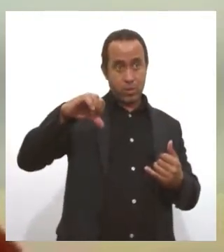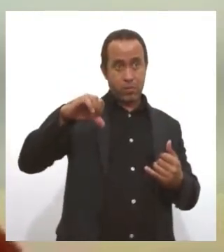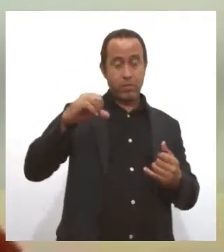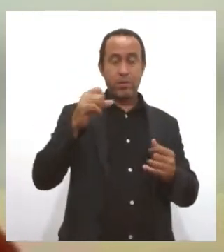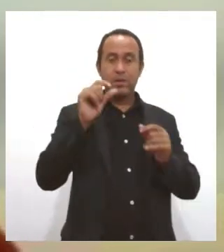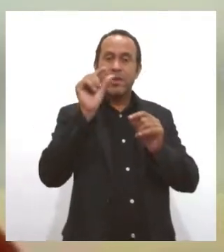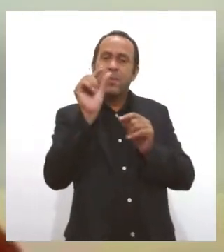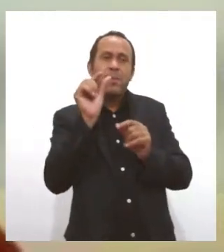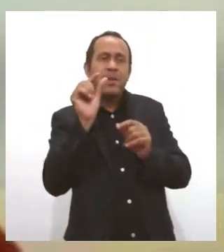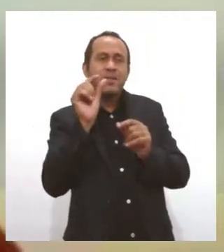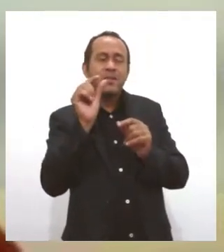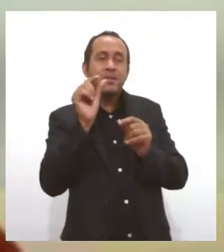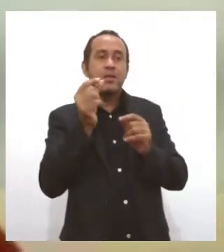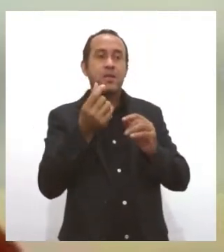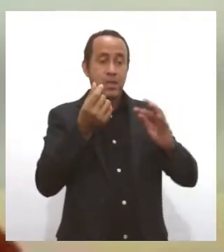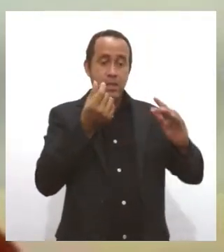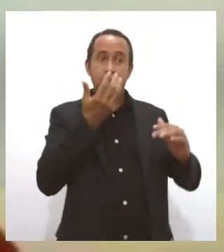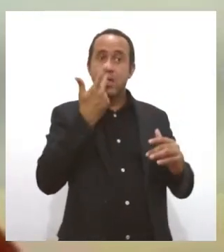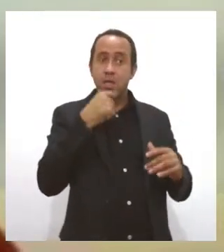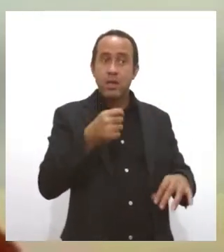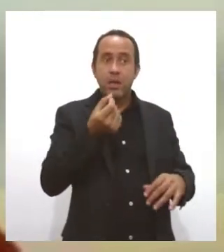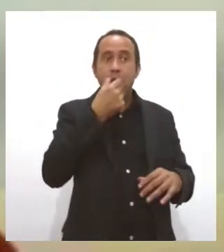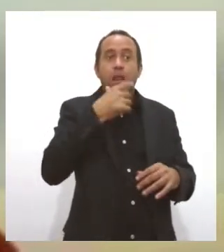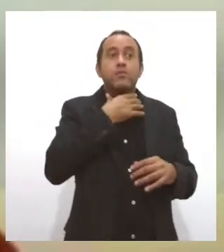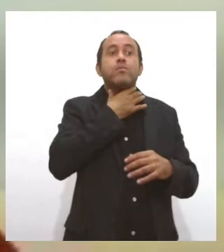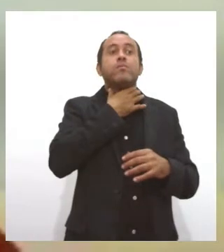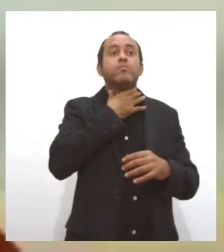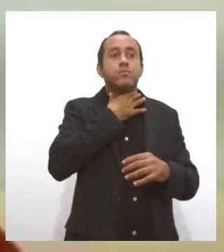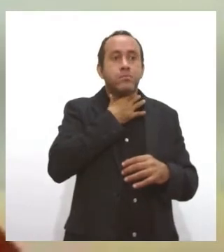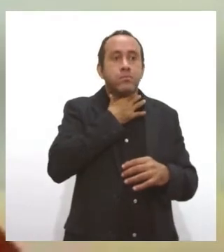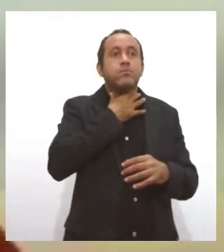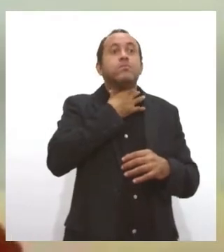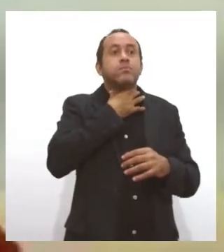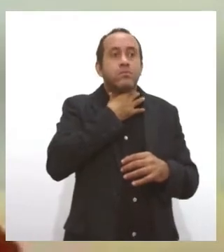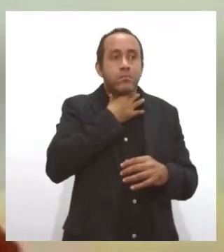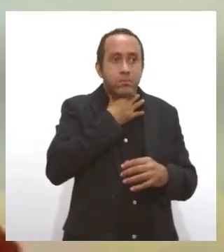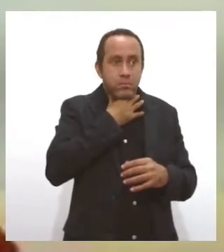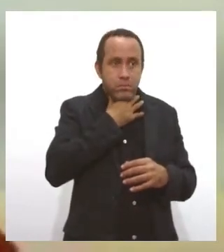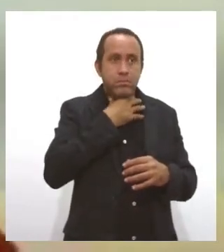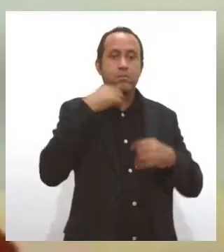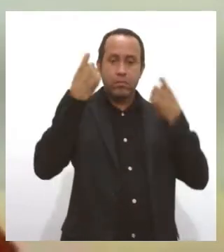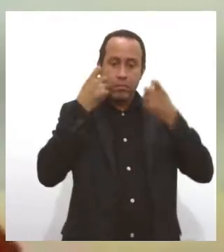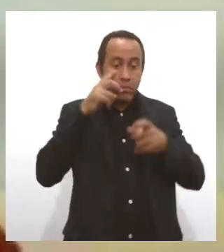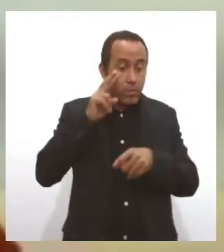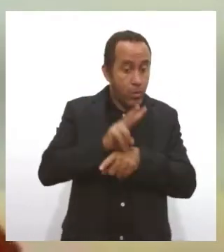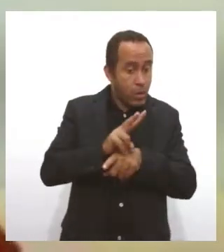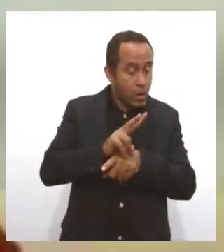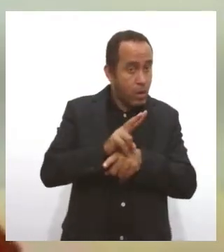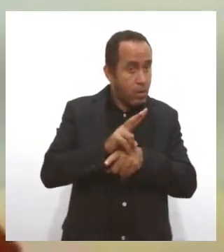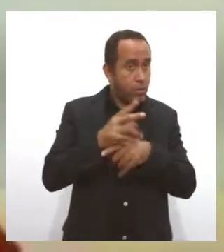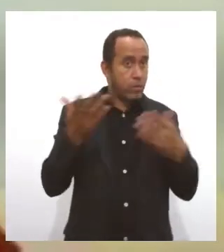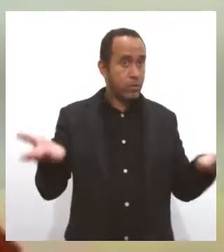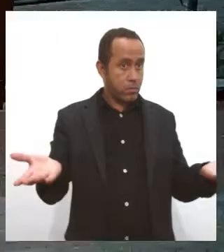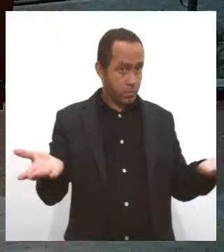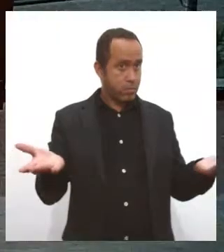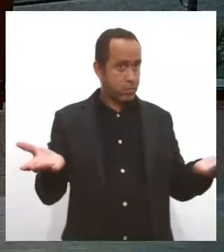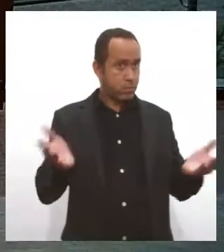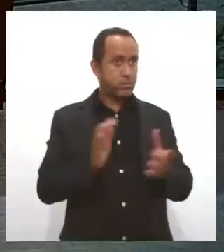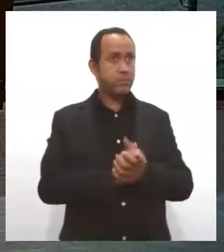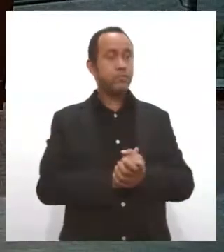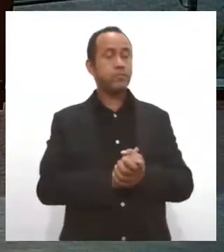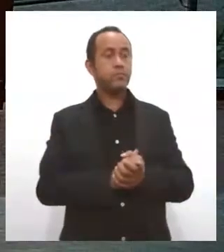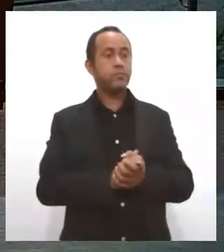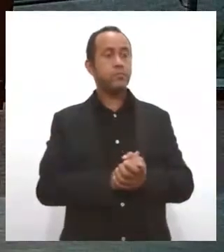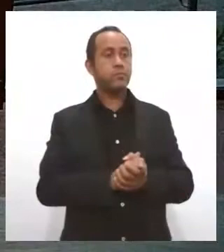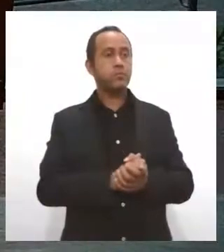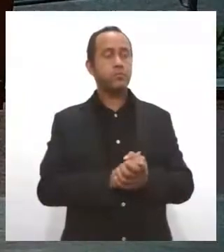e a criança pode engolir. Então, deve ter essa preocupação. Além de olhar